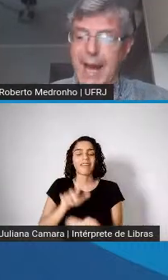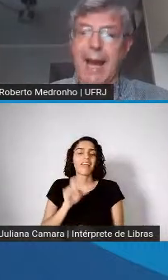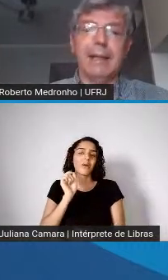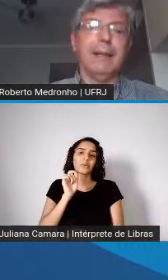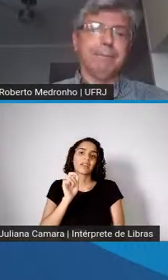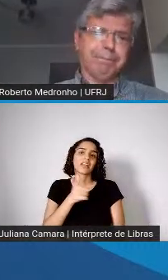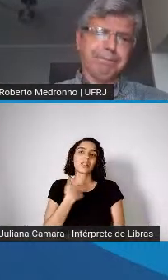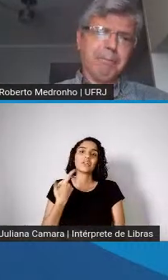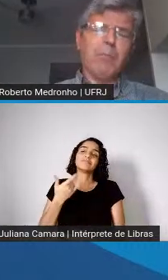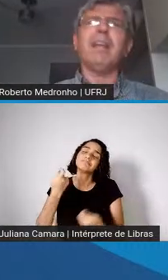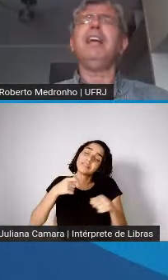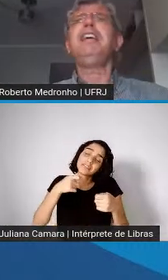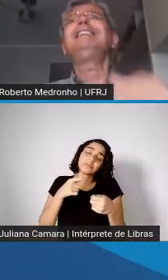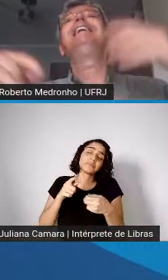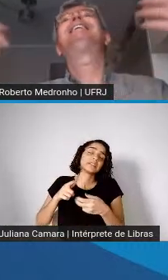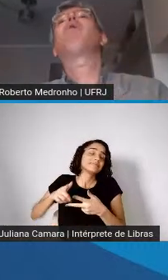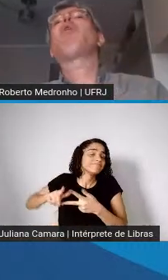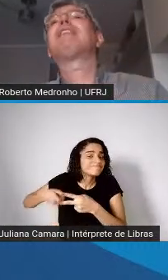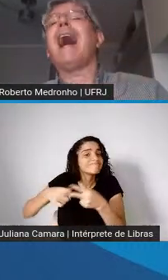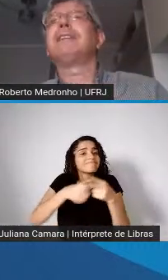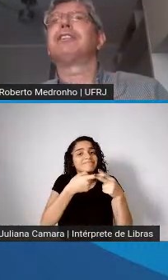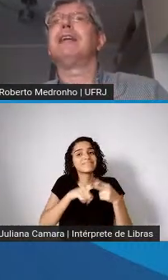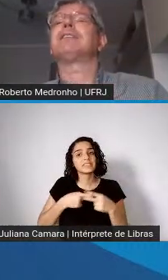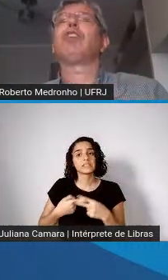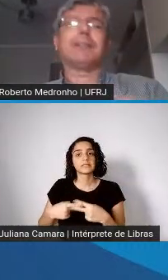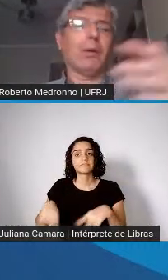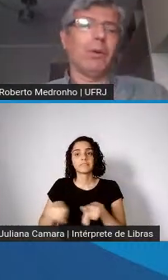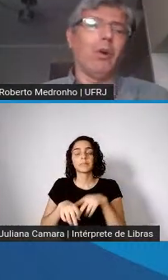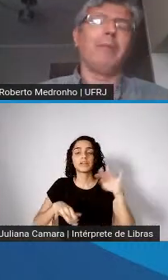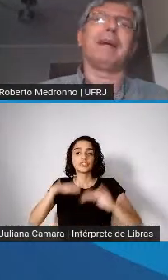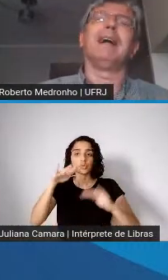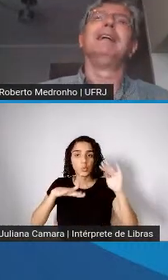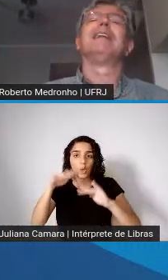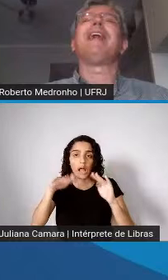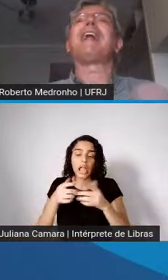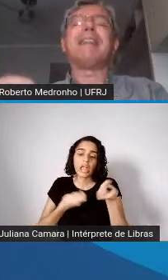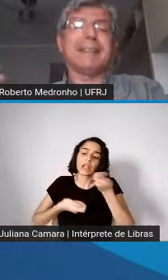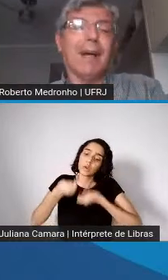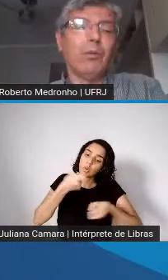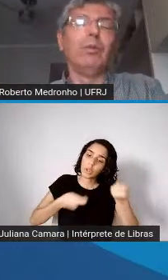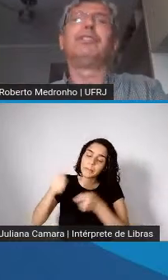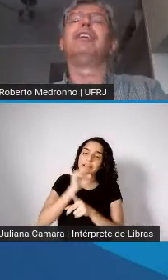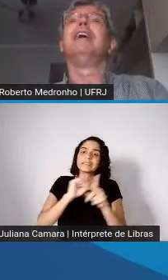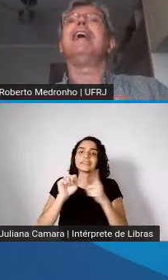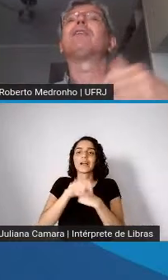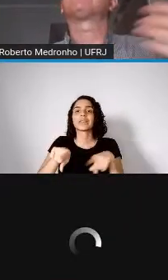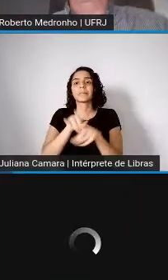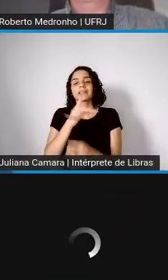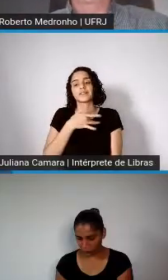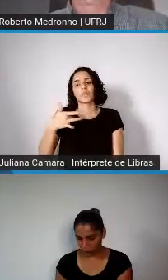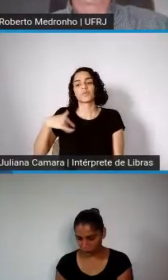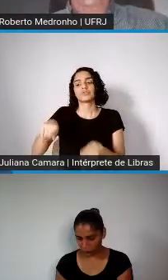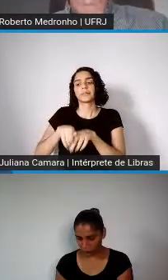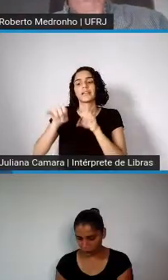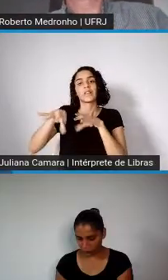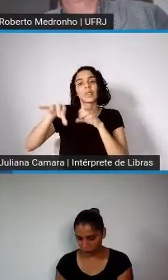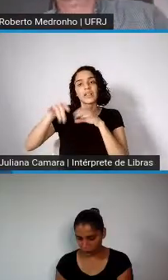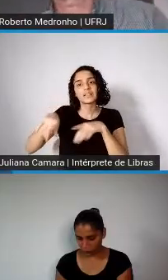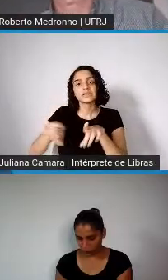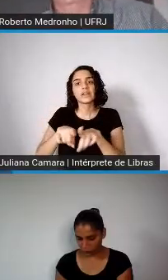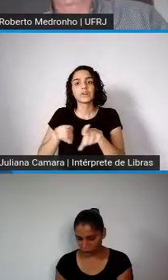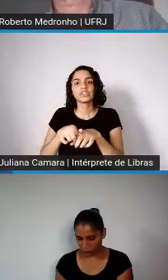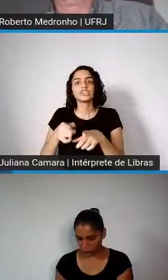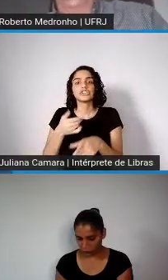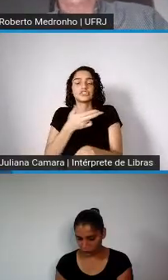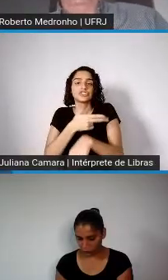ter que lidar. E as desigualdades, socioeconômica, na área da saúde, educacional, a de